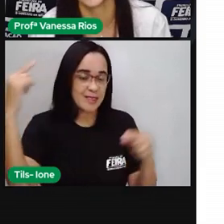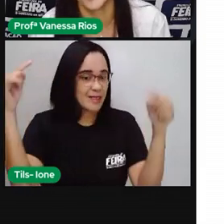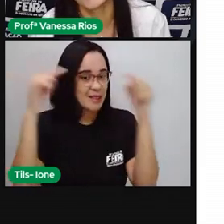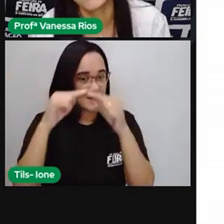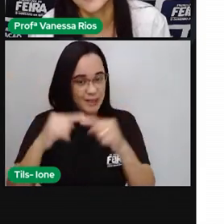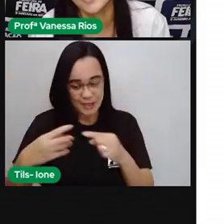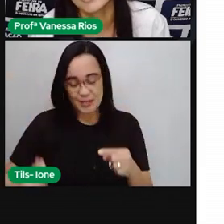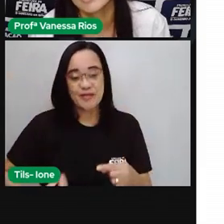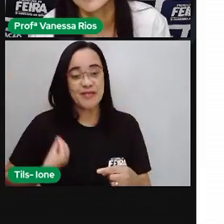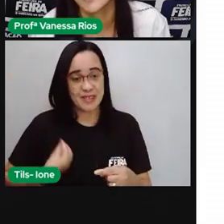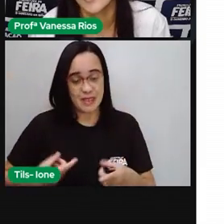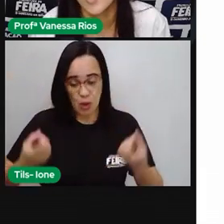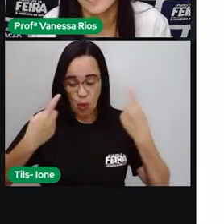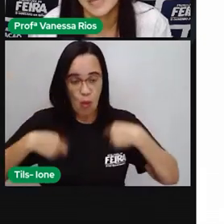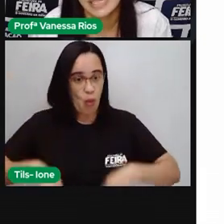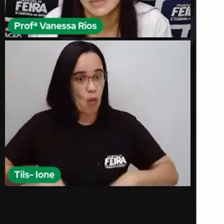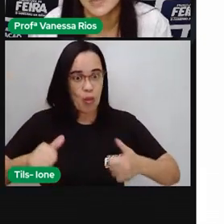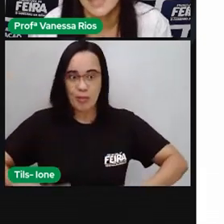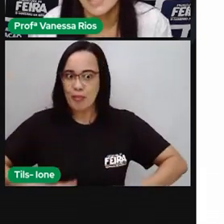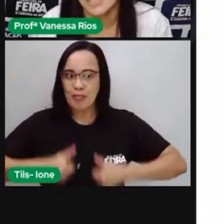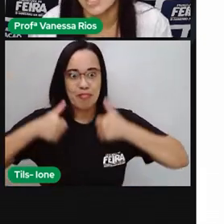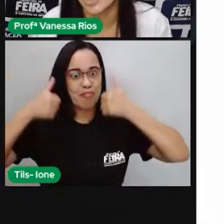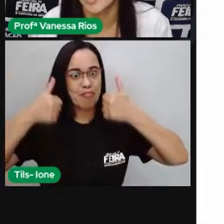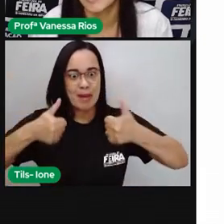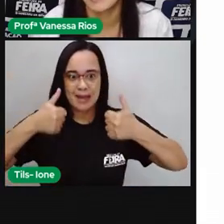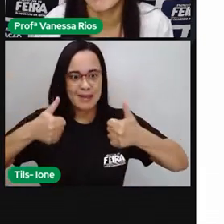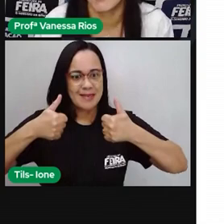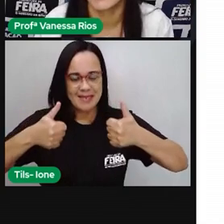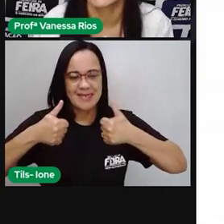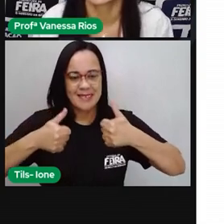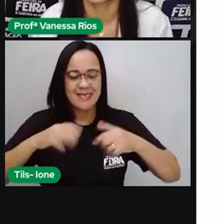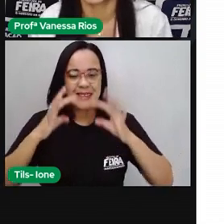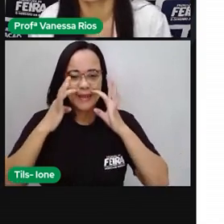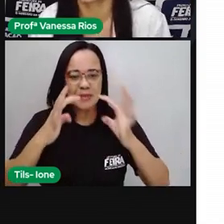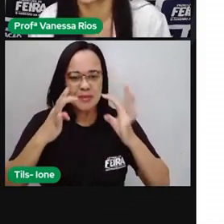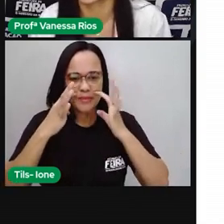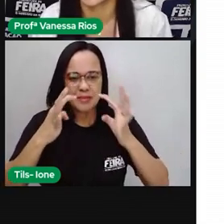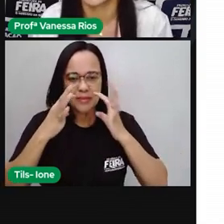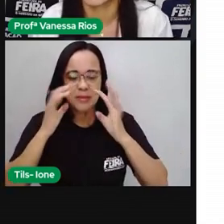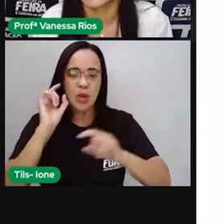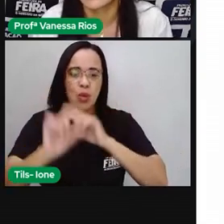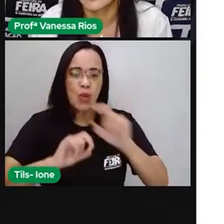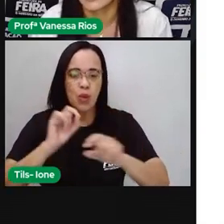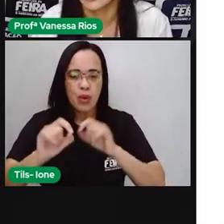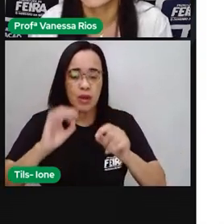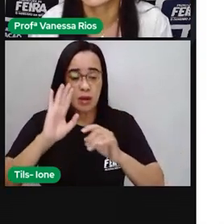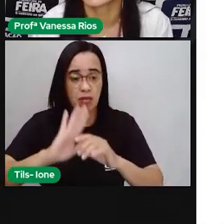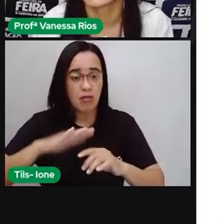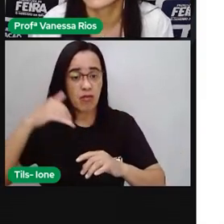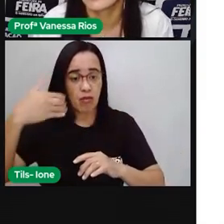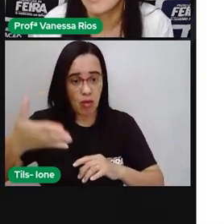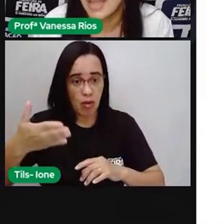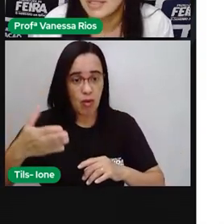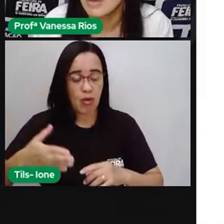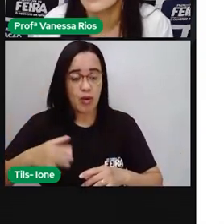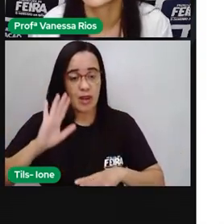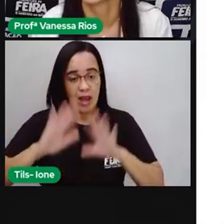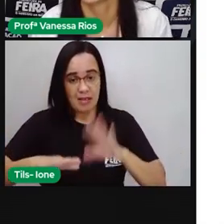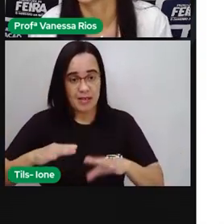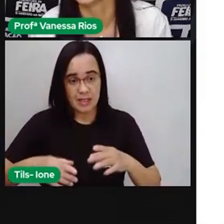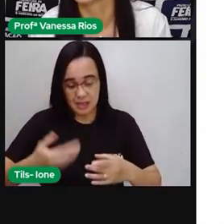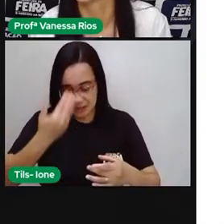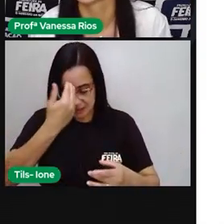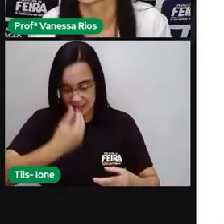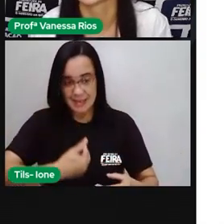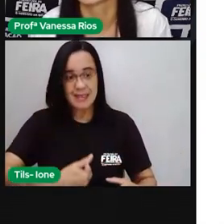manter o nosso corpo funcionando por completo. E a gente observou que mesmo que externamente sejamos simétricos,